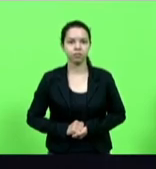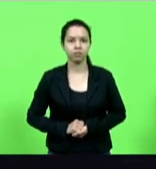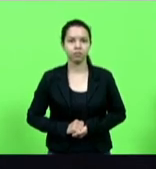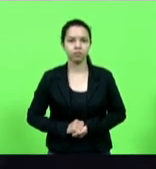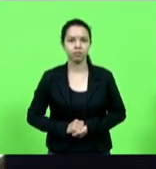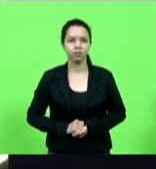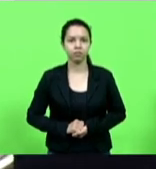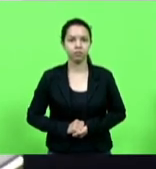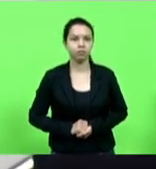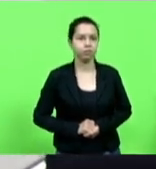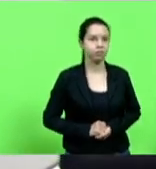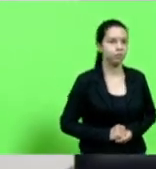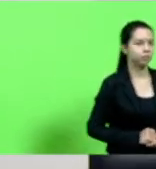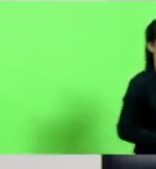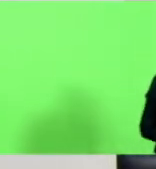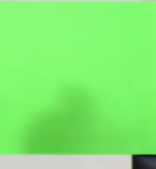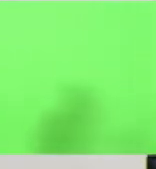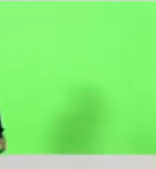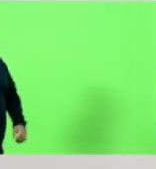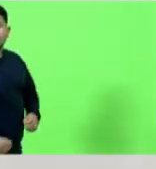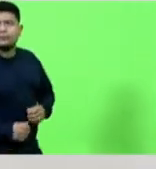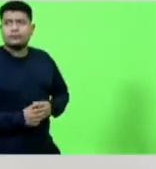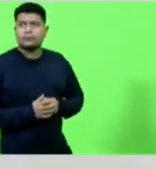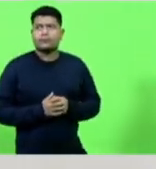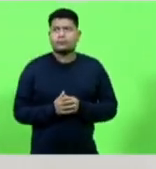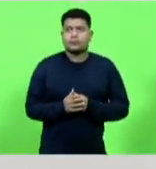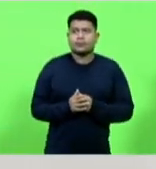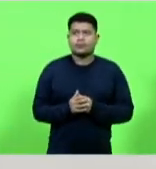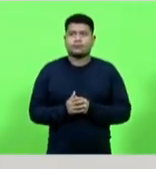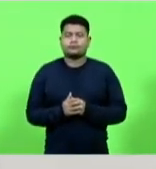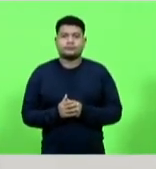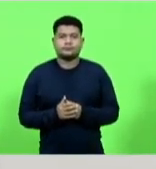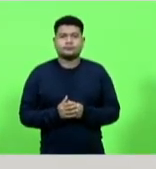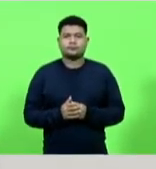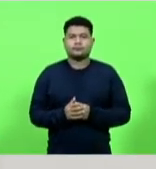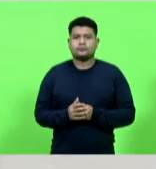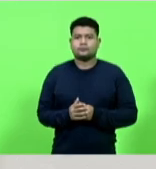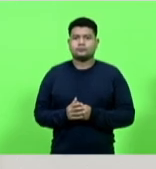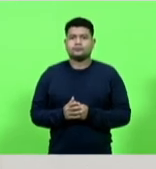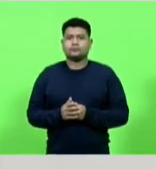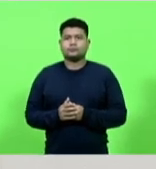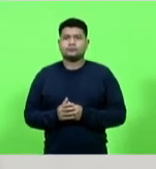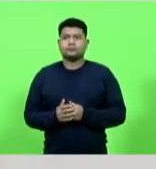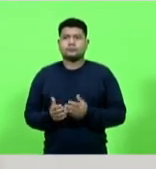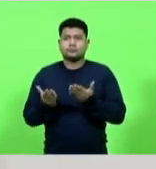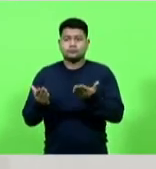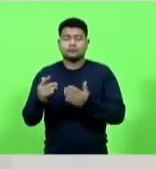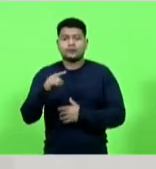Silvano Silva vossa senhoria terá 10 minutos